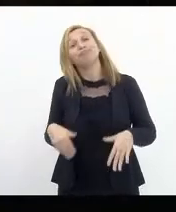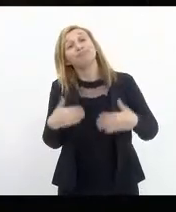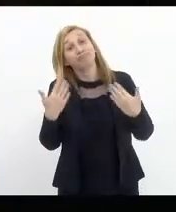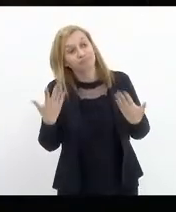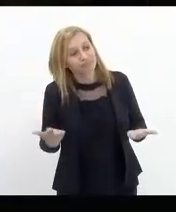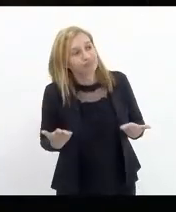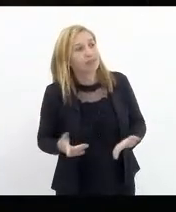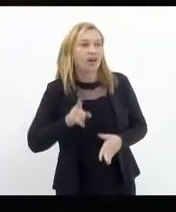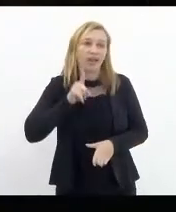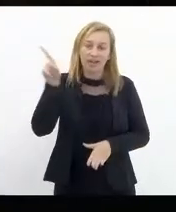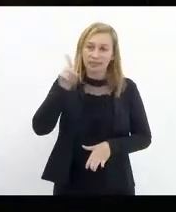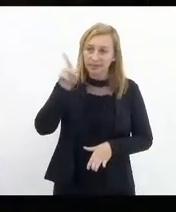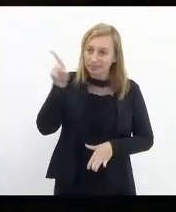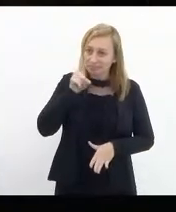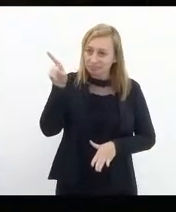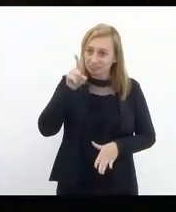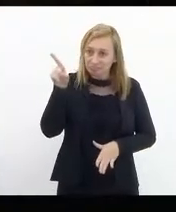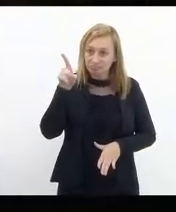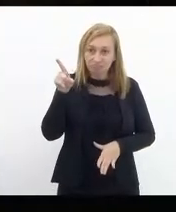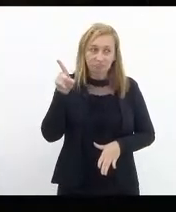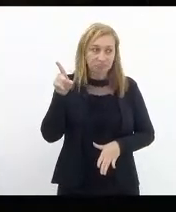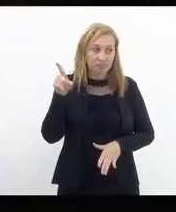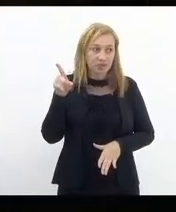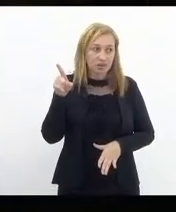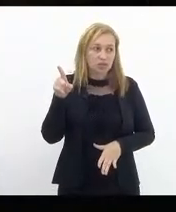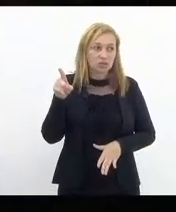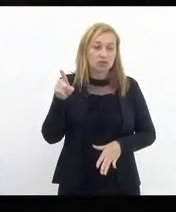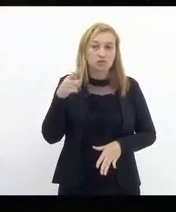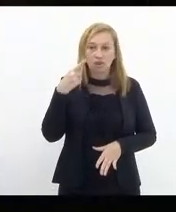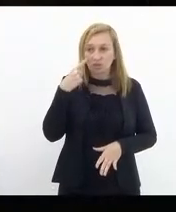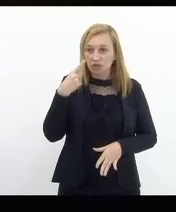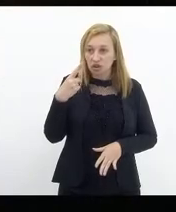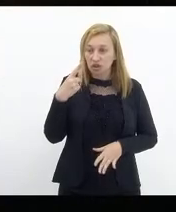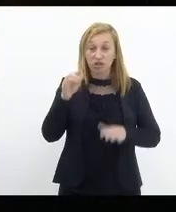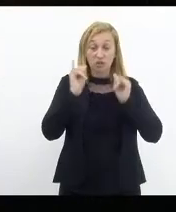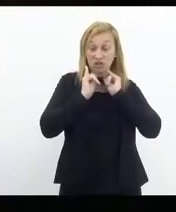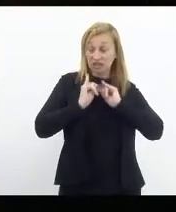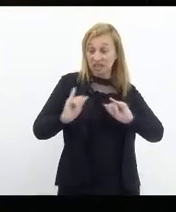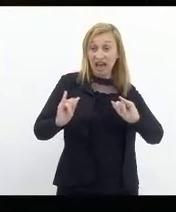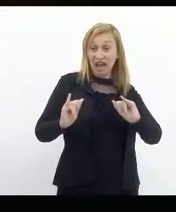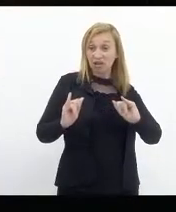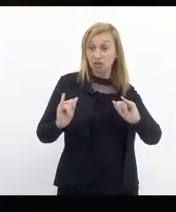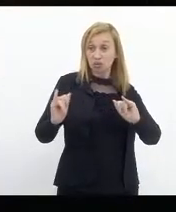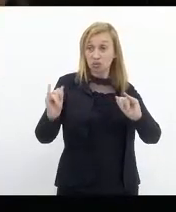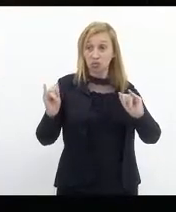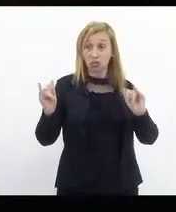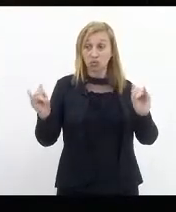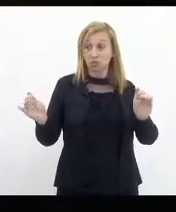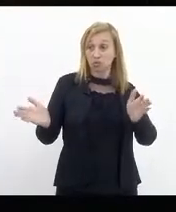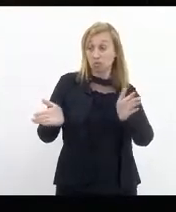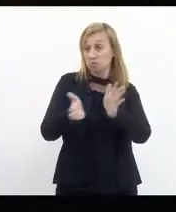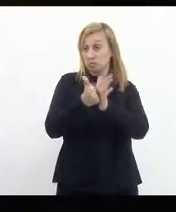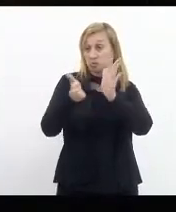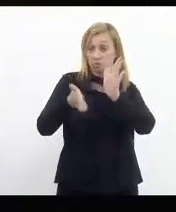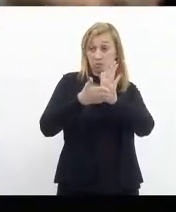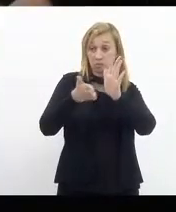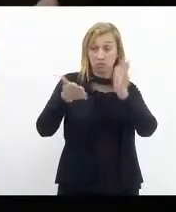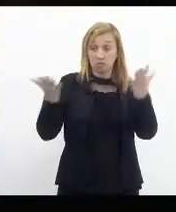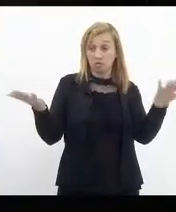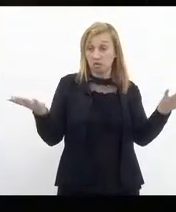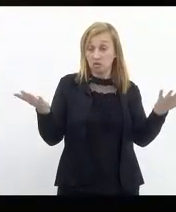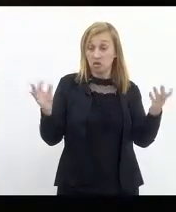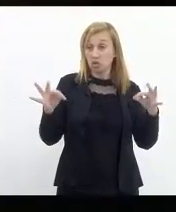E está lá aquilo que foi previsto, anunciado, com loas e tudo